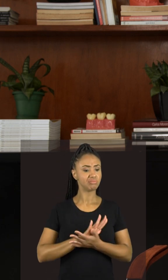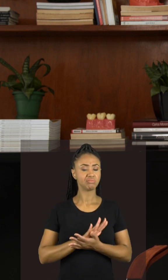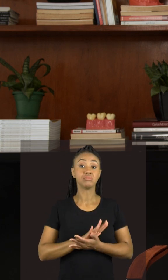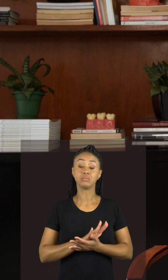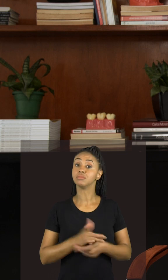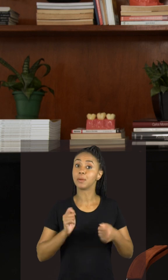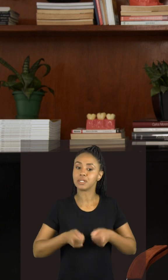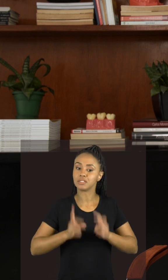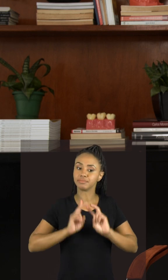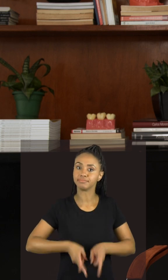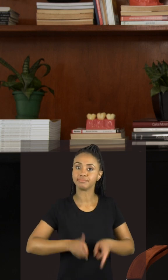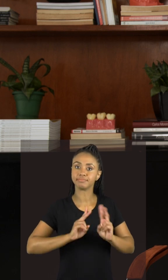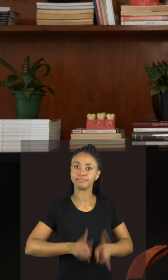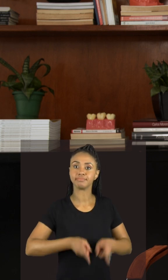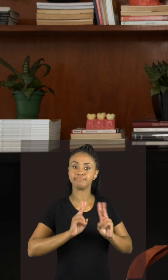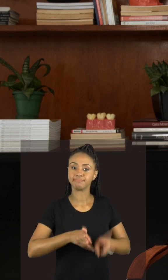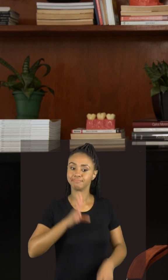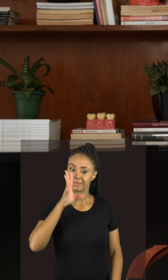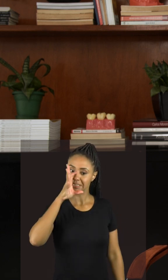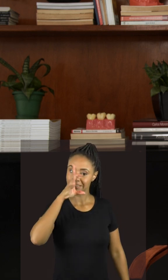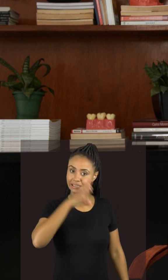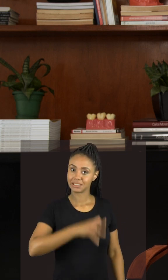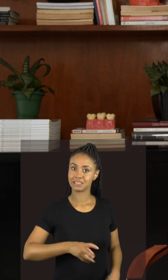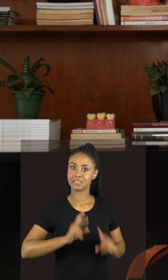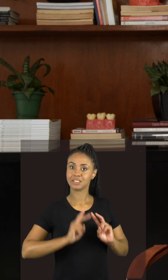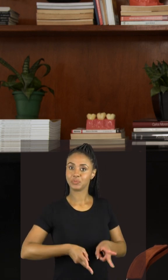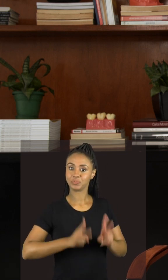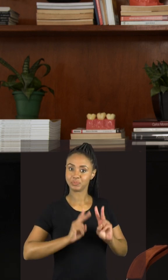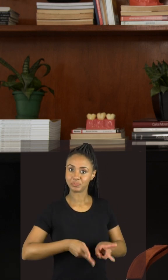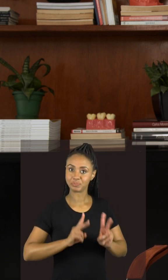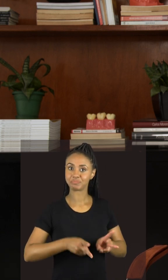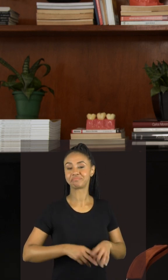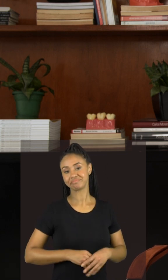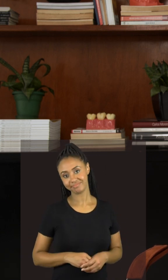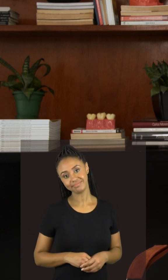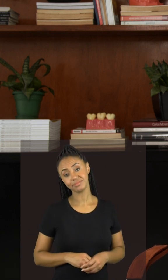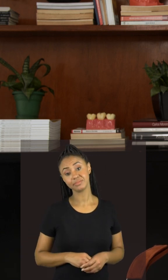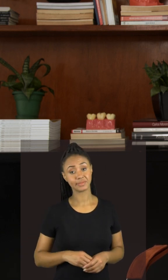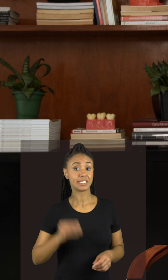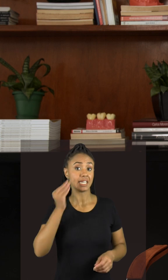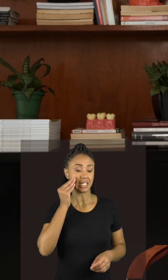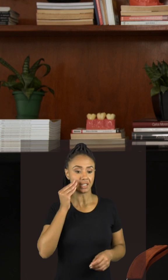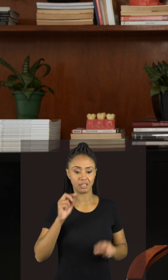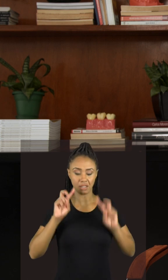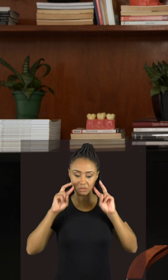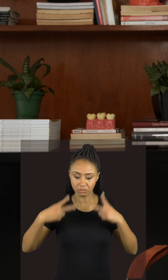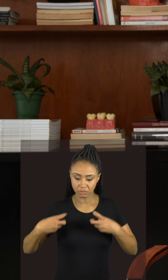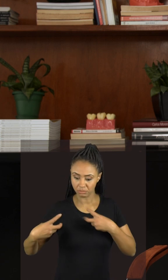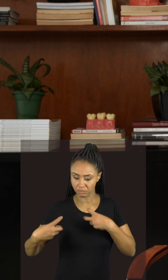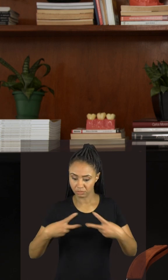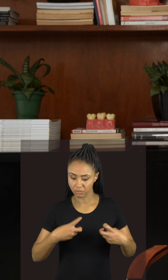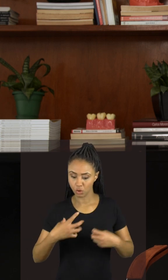precisa ter uma constância uma persistência né e procurar ter um autoconhecimento